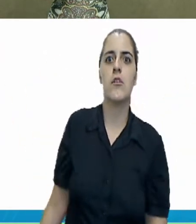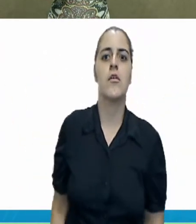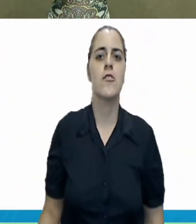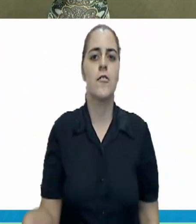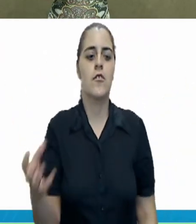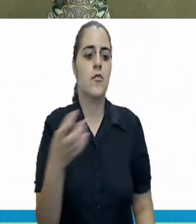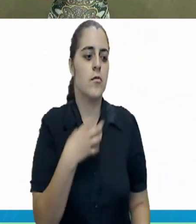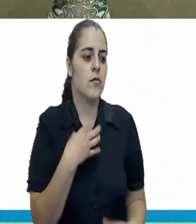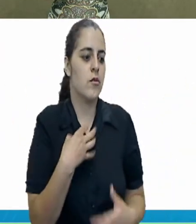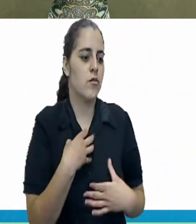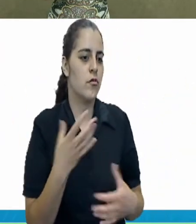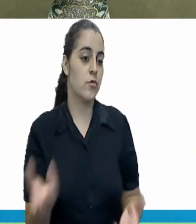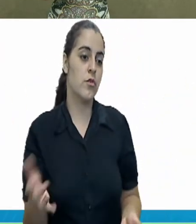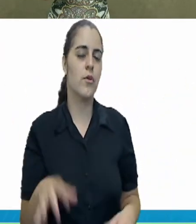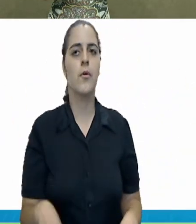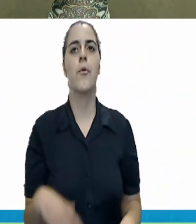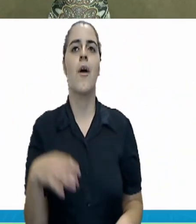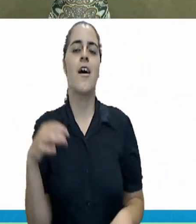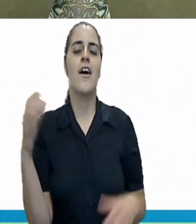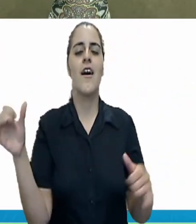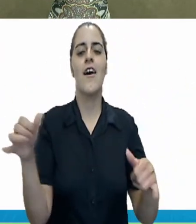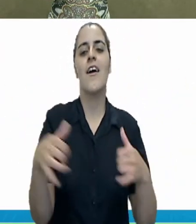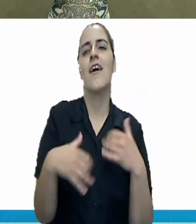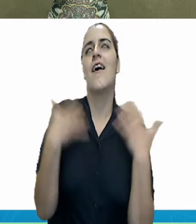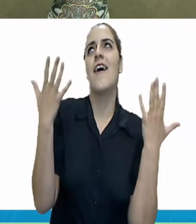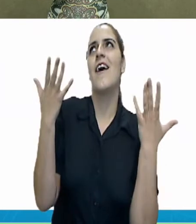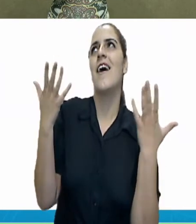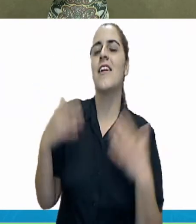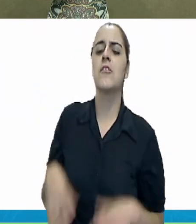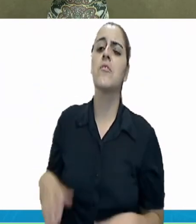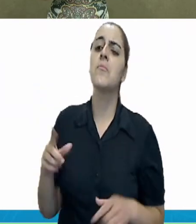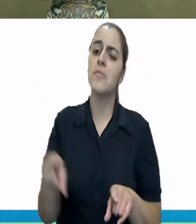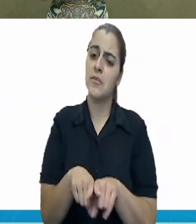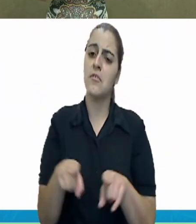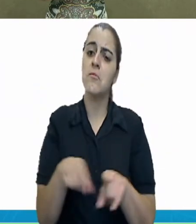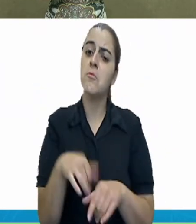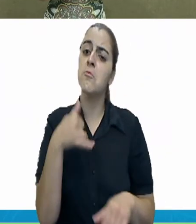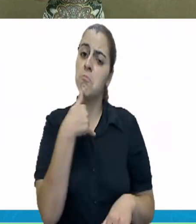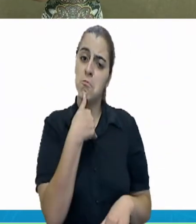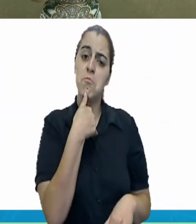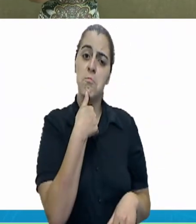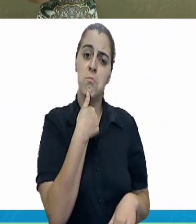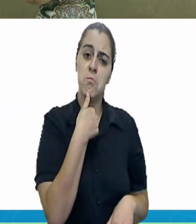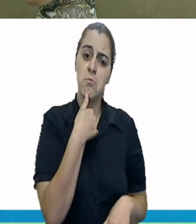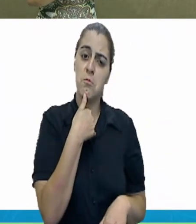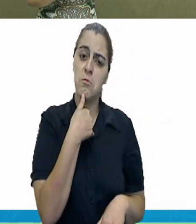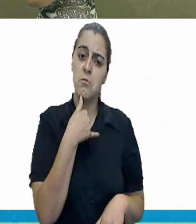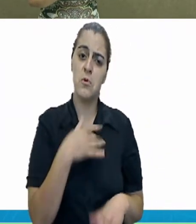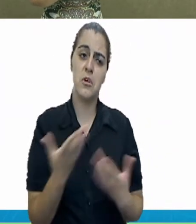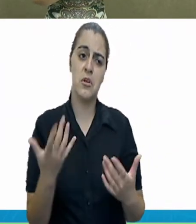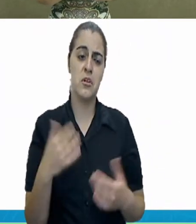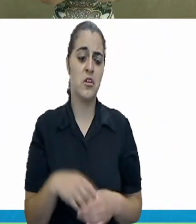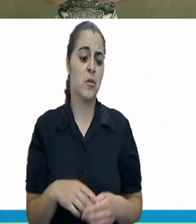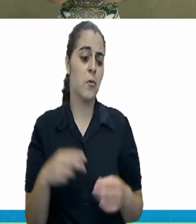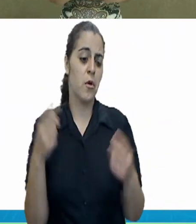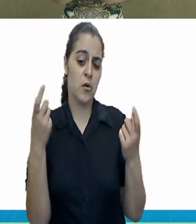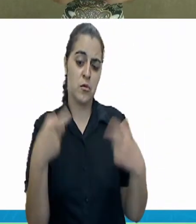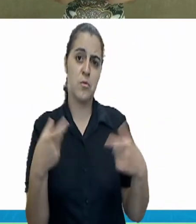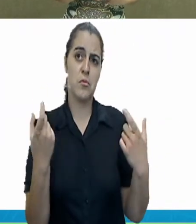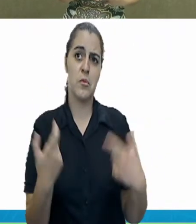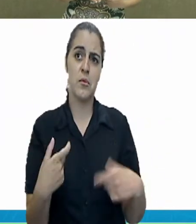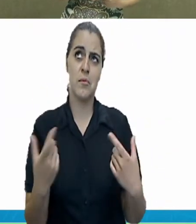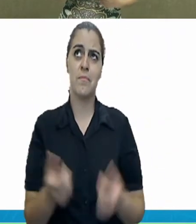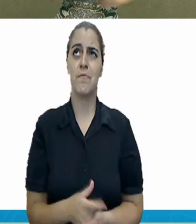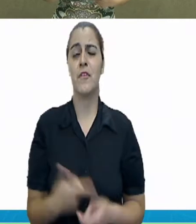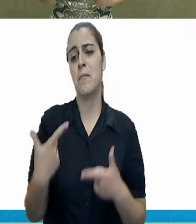momentos ela teve alegria, mas ela teve problemas também, que são problemas de adaptação, não